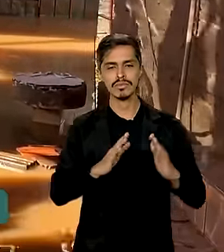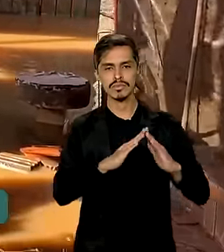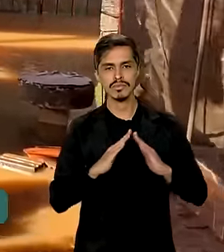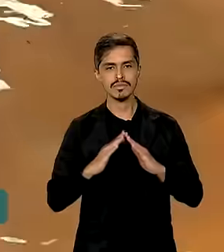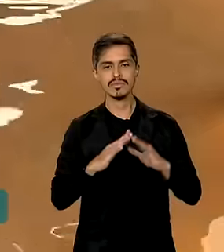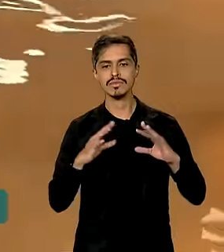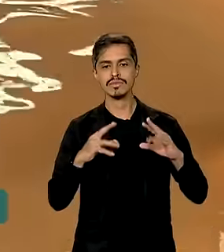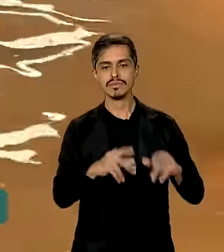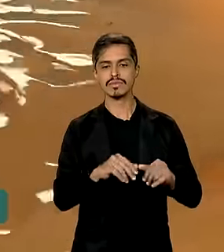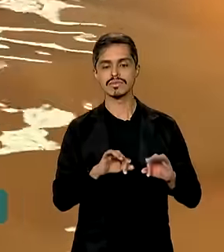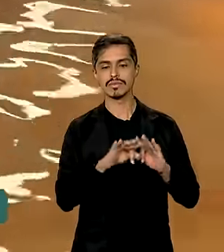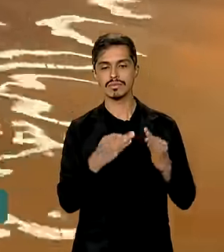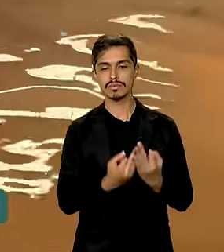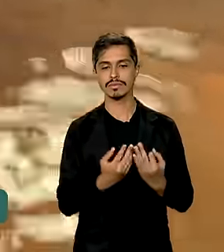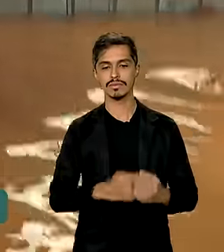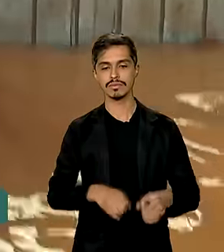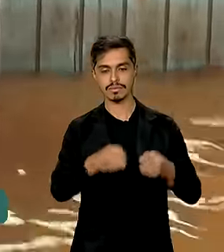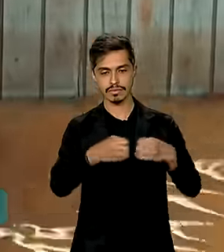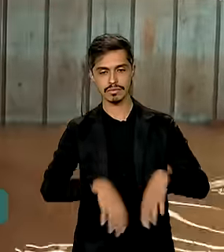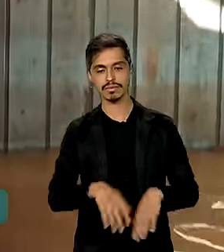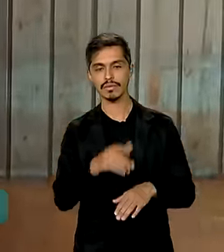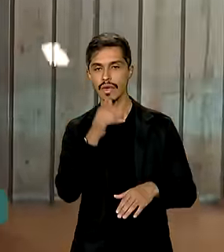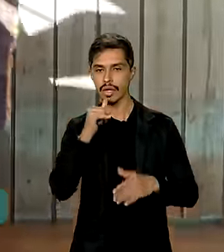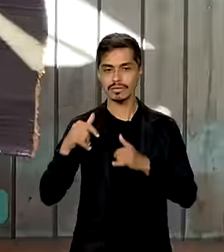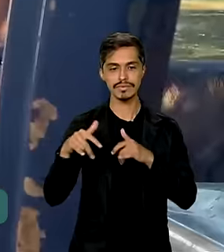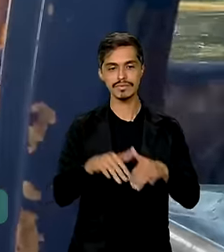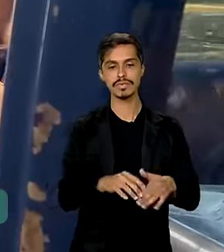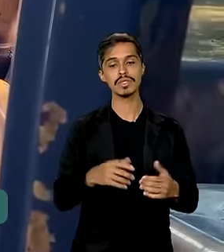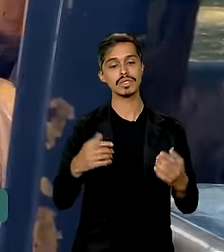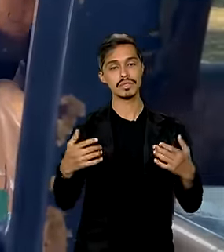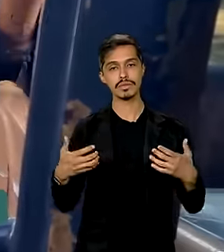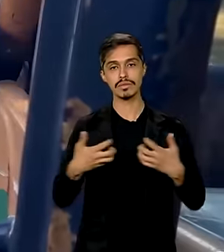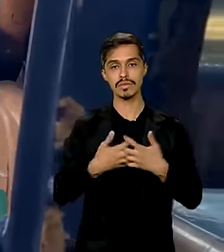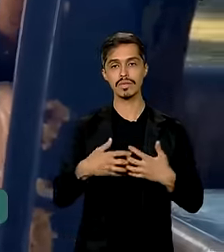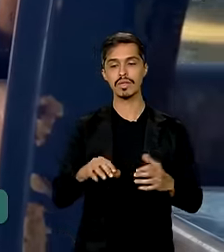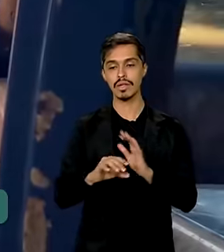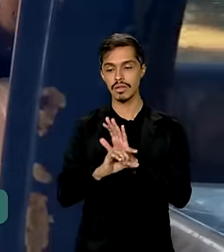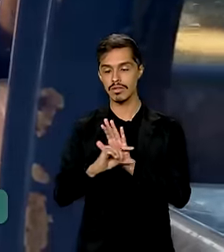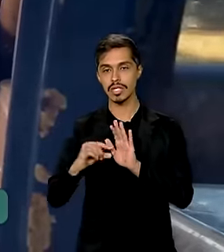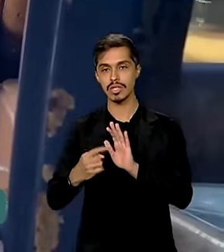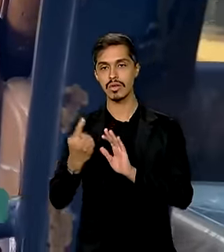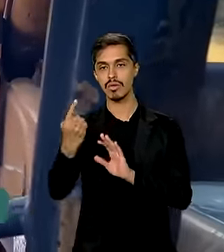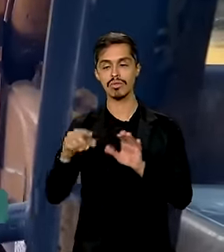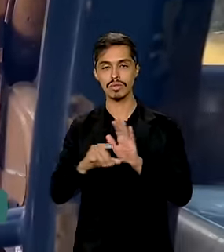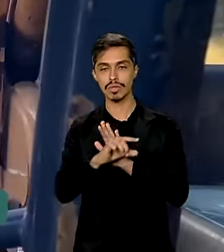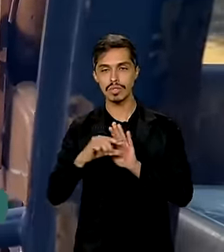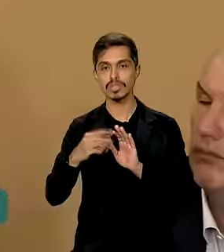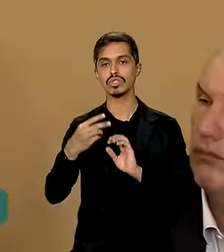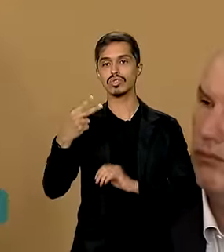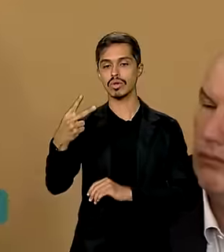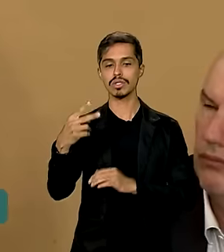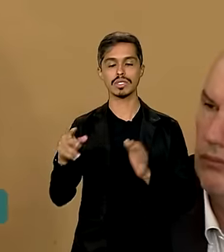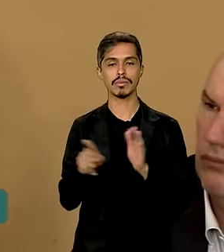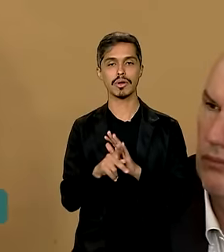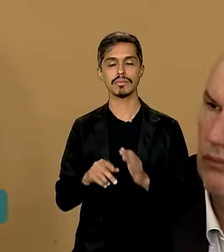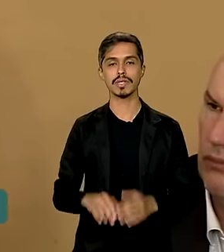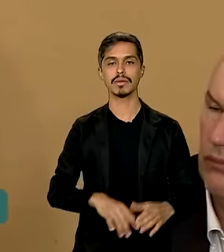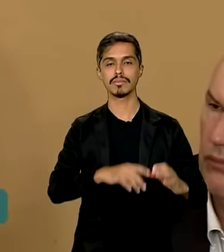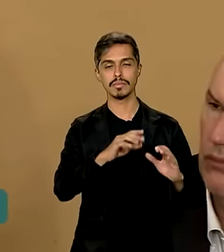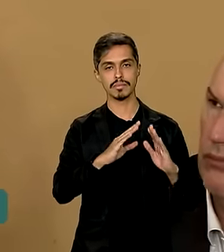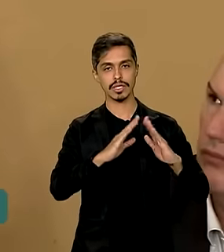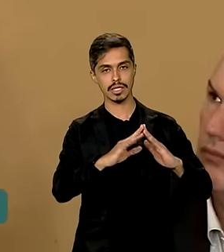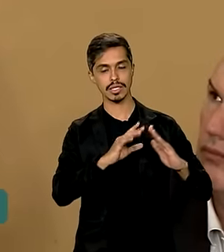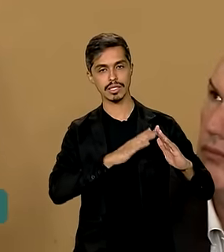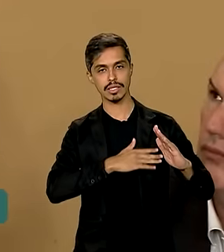todas as famílias atingidas nas enchentes e que se enquadram nas faixas 1 e 2 do Minha Casa Minha Vida. Nós assinamos a